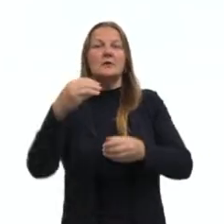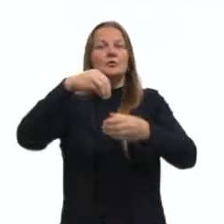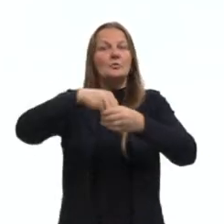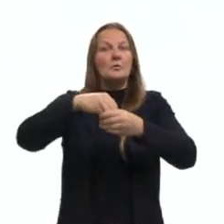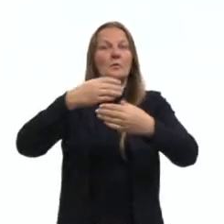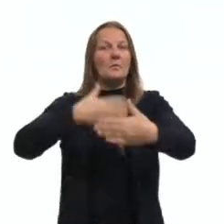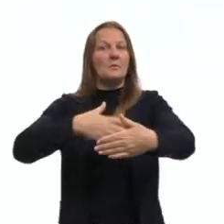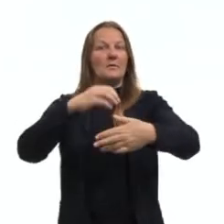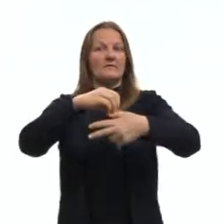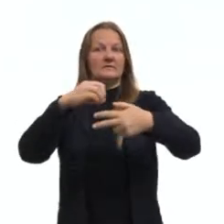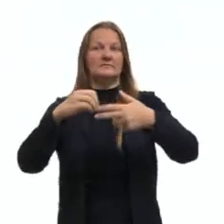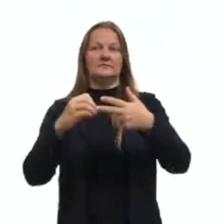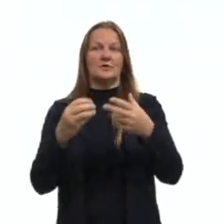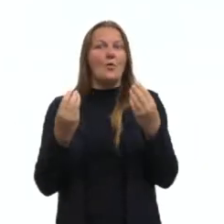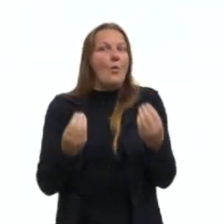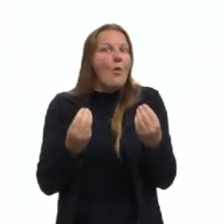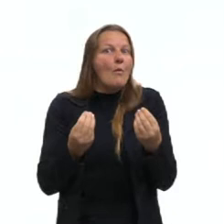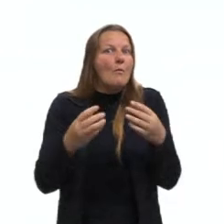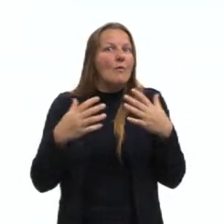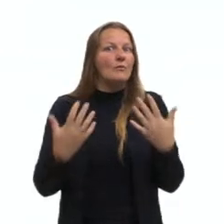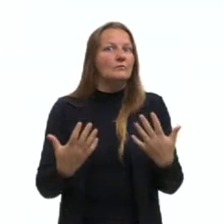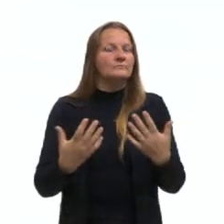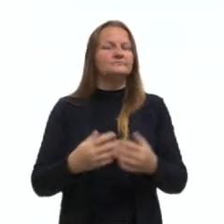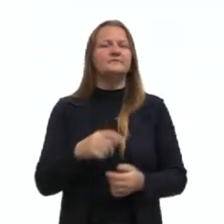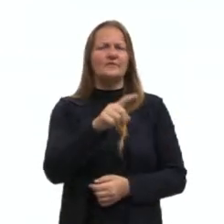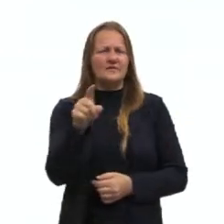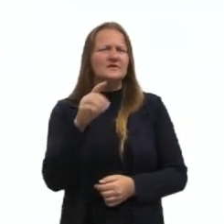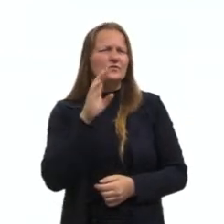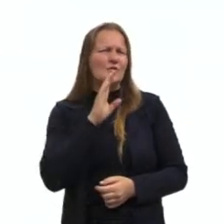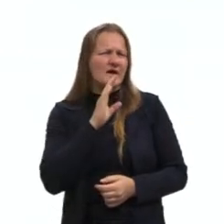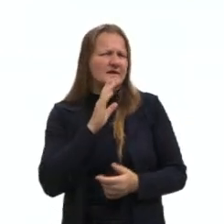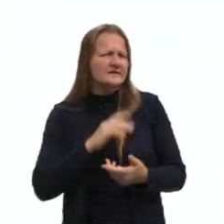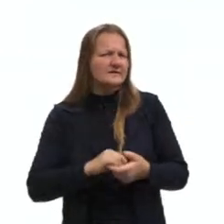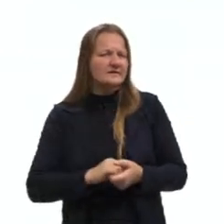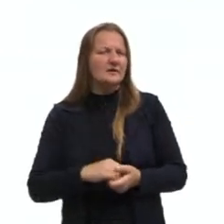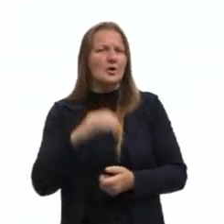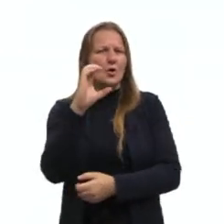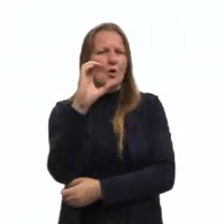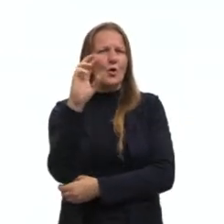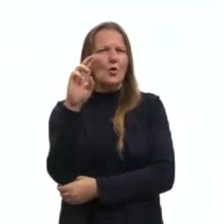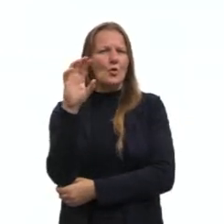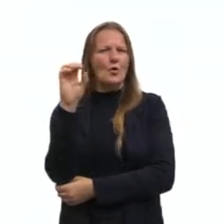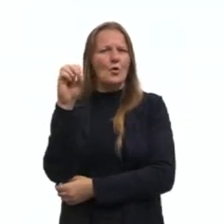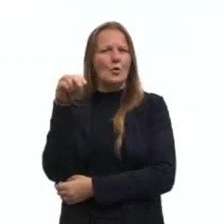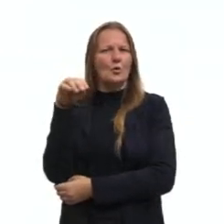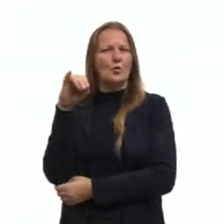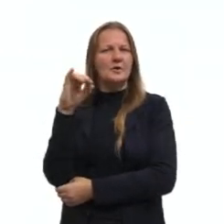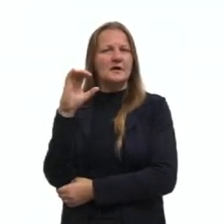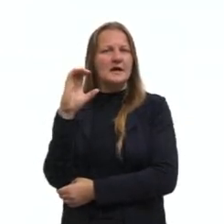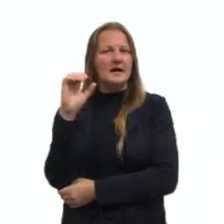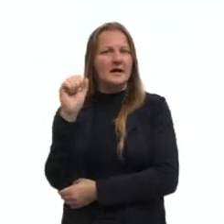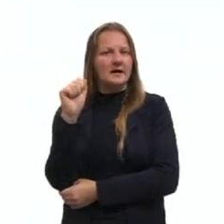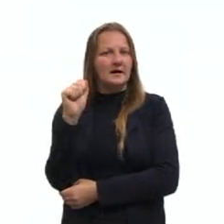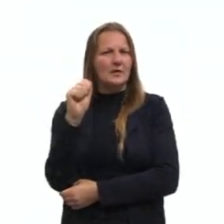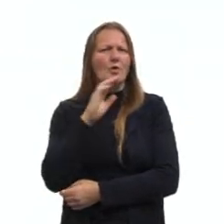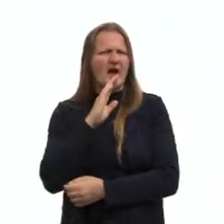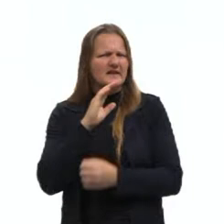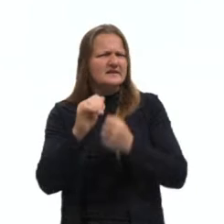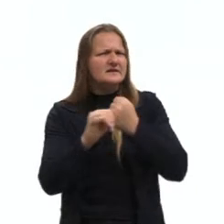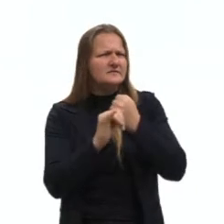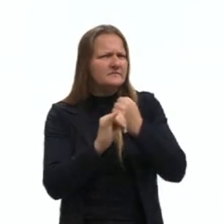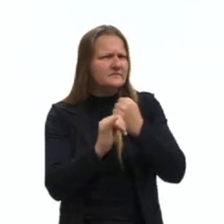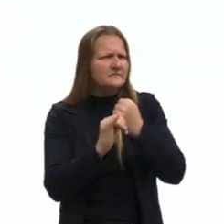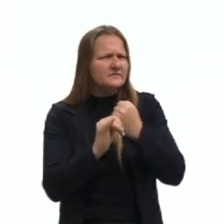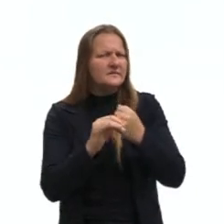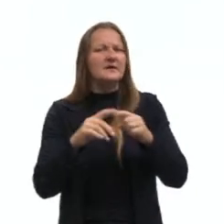questões do Enem. Provavelmente vocês já devem ter ouvido a palavra crônica, vocês já ouviram isso lá na escola,